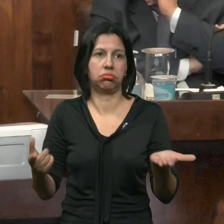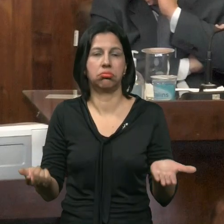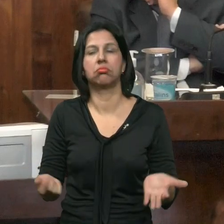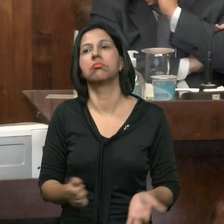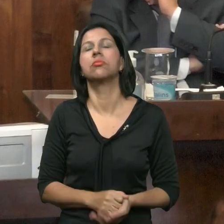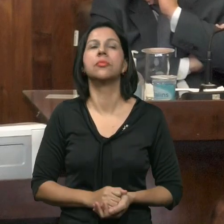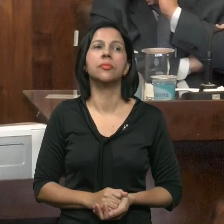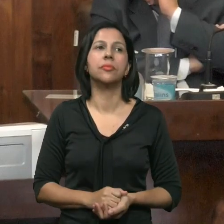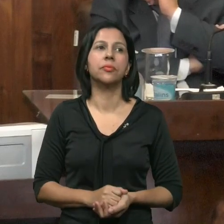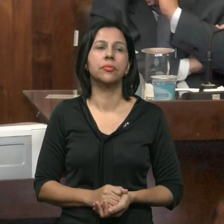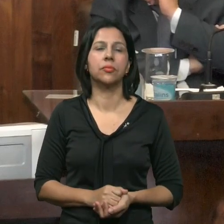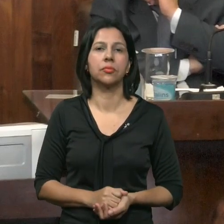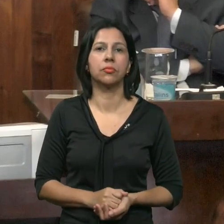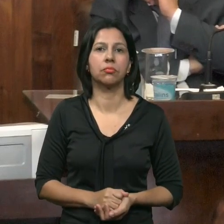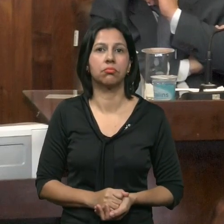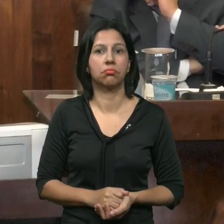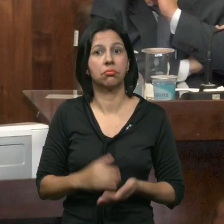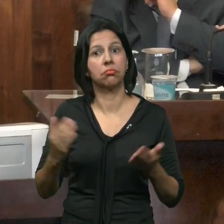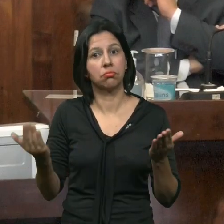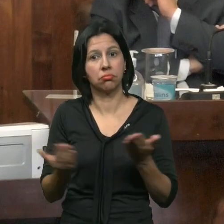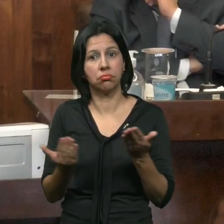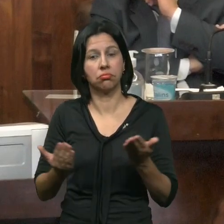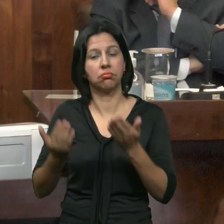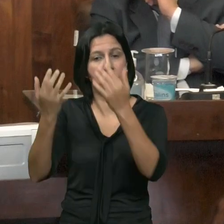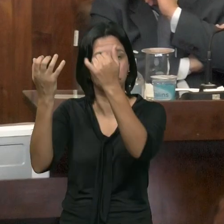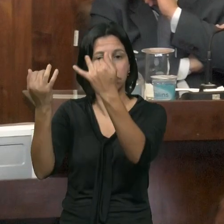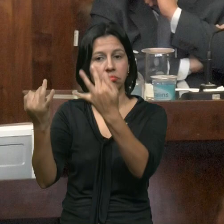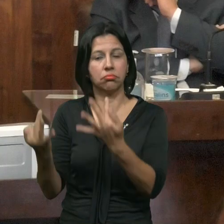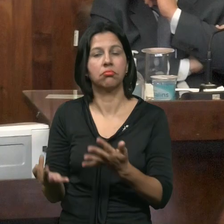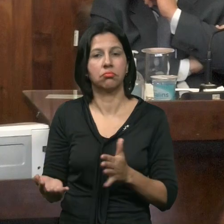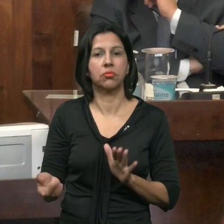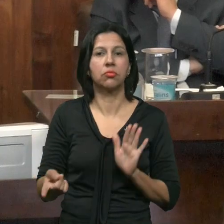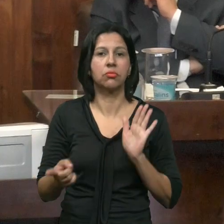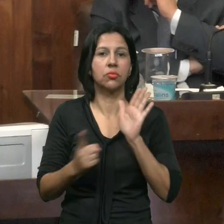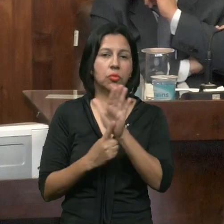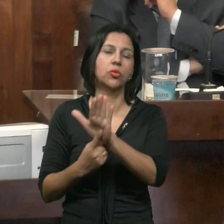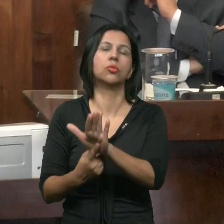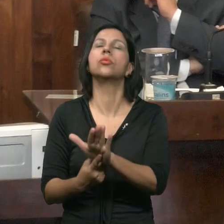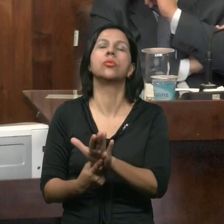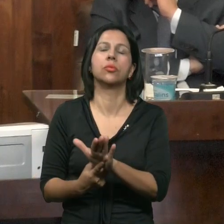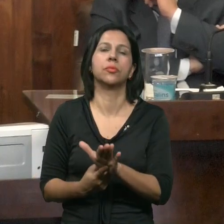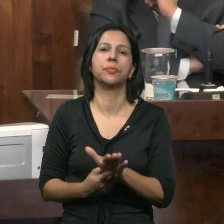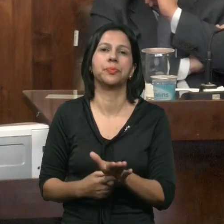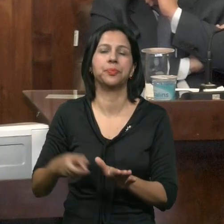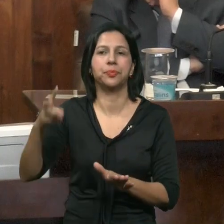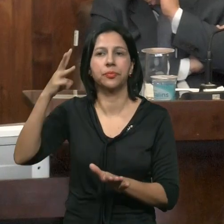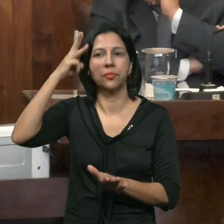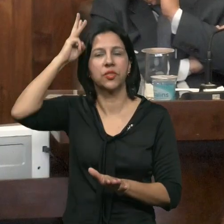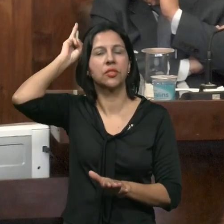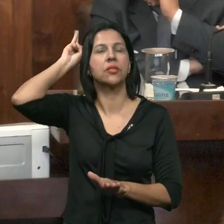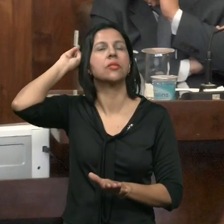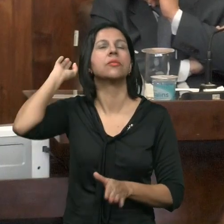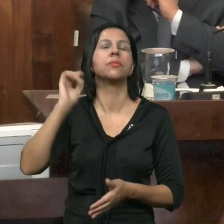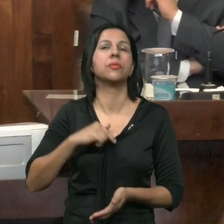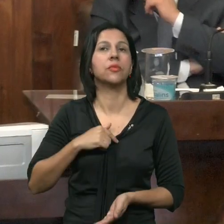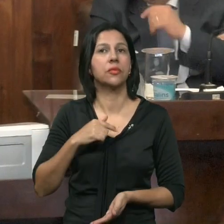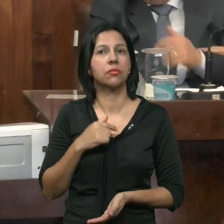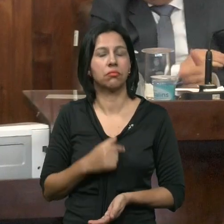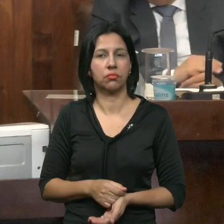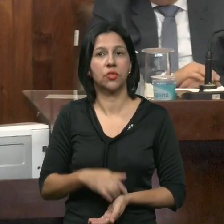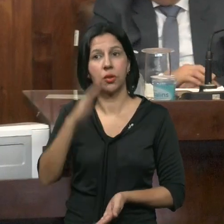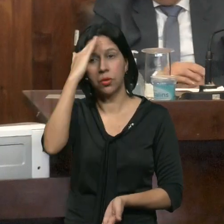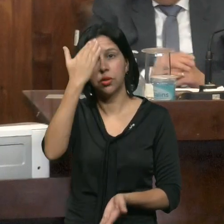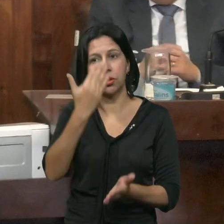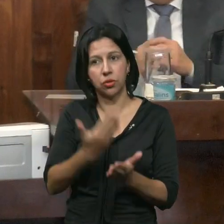Tá Ficam Registradas As Falas Do Vereador Rezende Mas Eu Acredito Que O